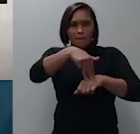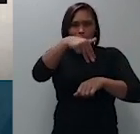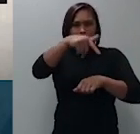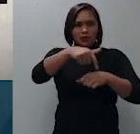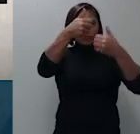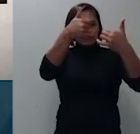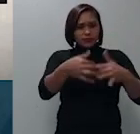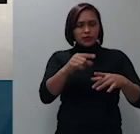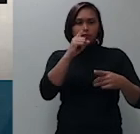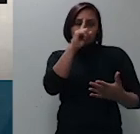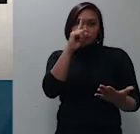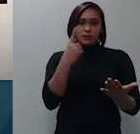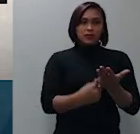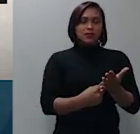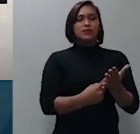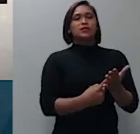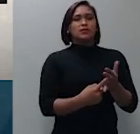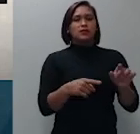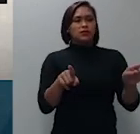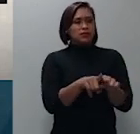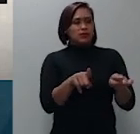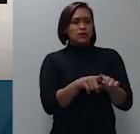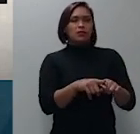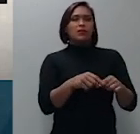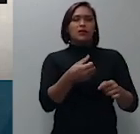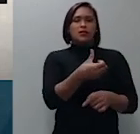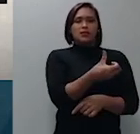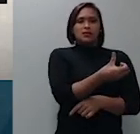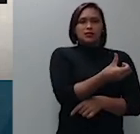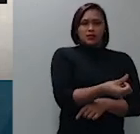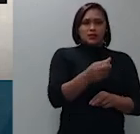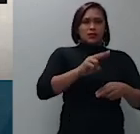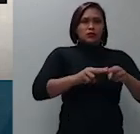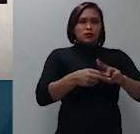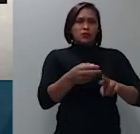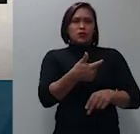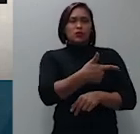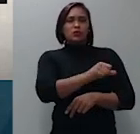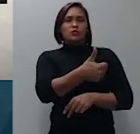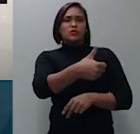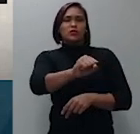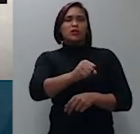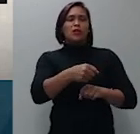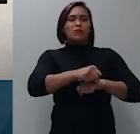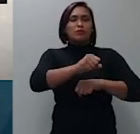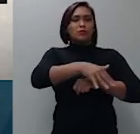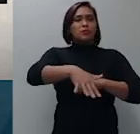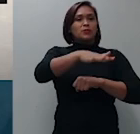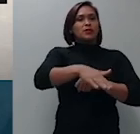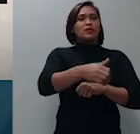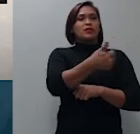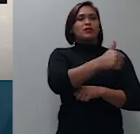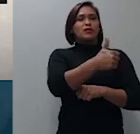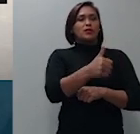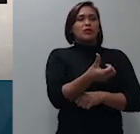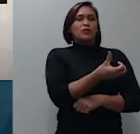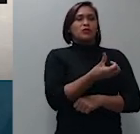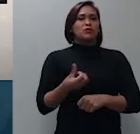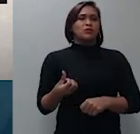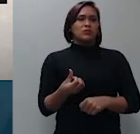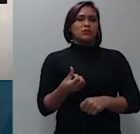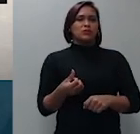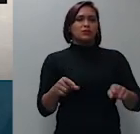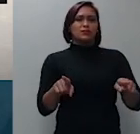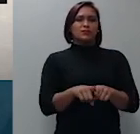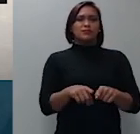saneamento em 6 de 6 de 2019 publicada em 11 de 6 de 2019 ostentando o seguinte